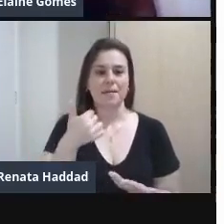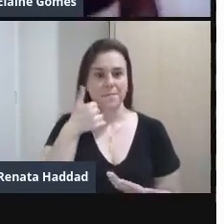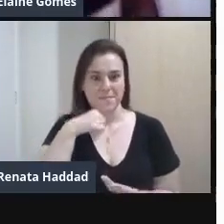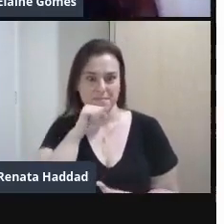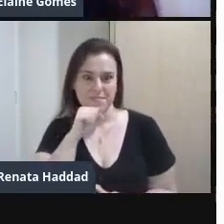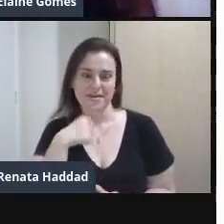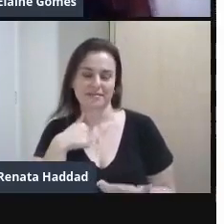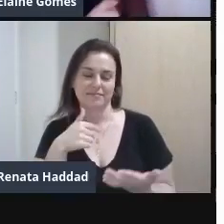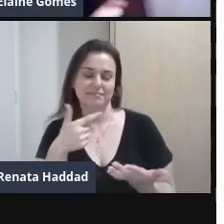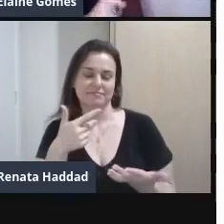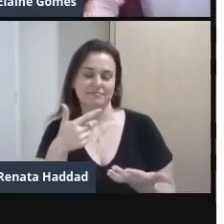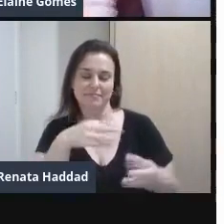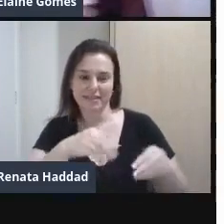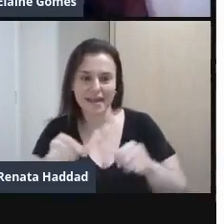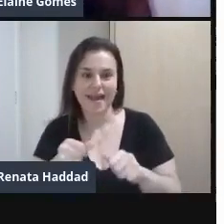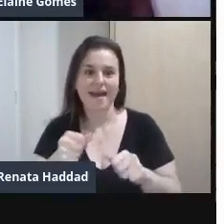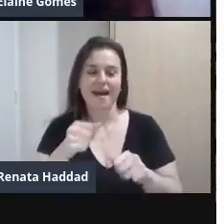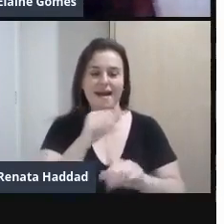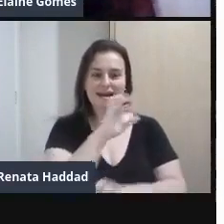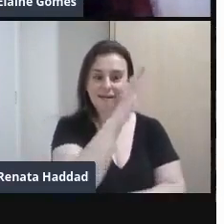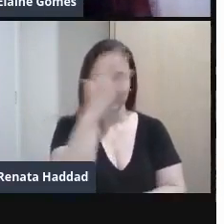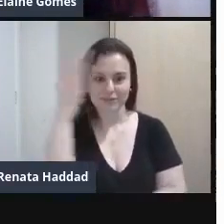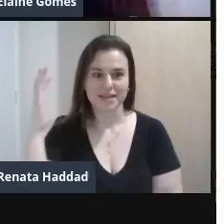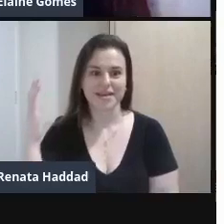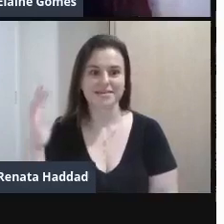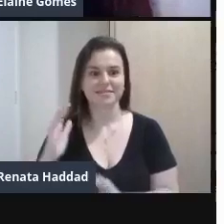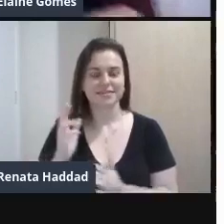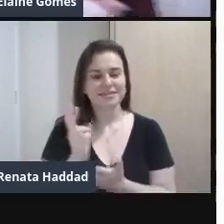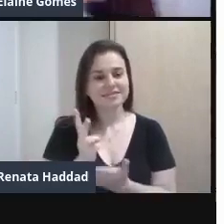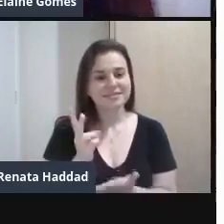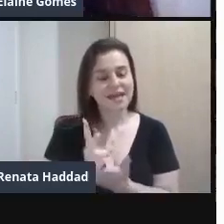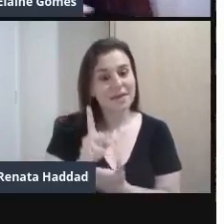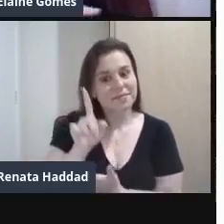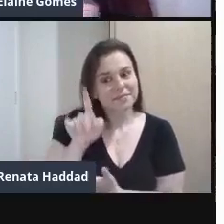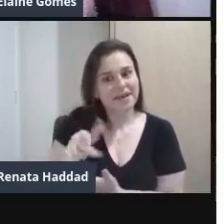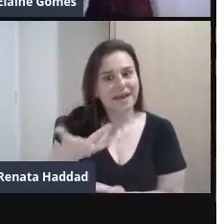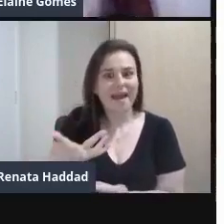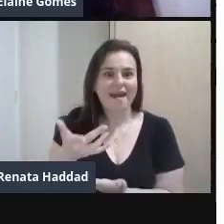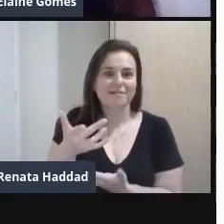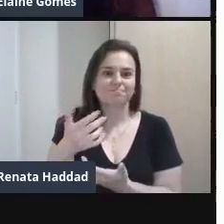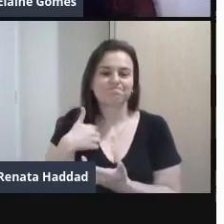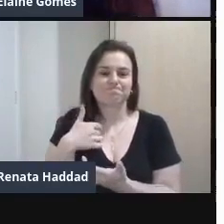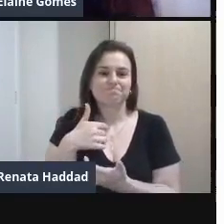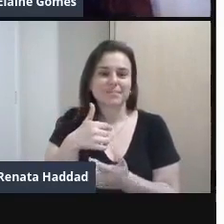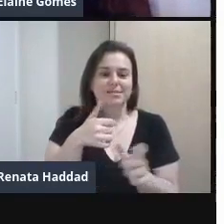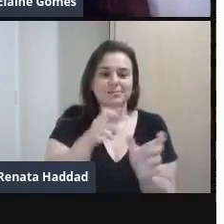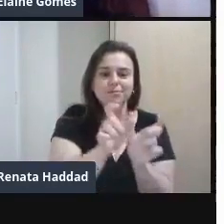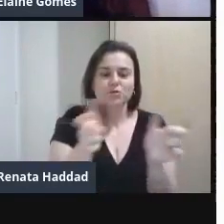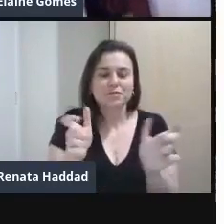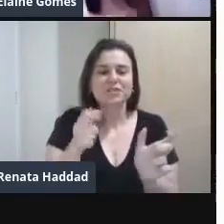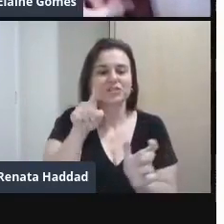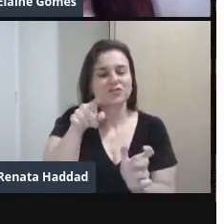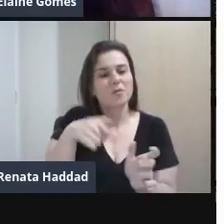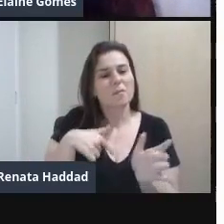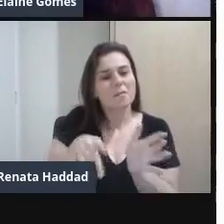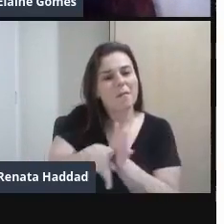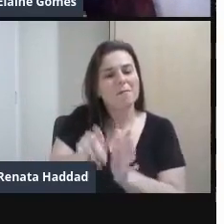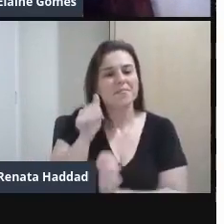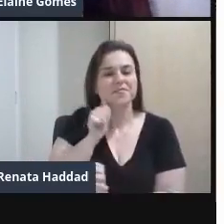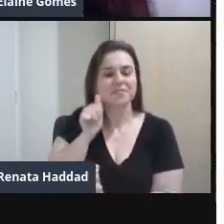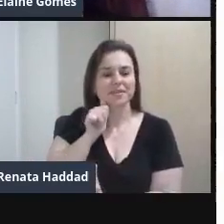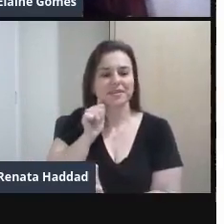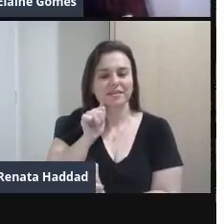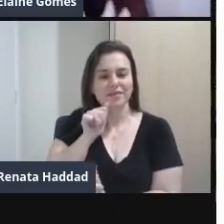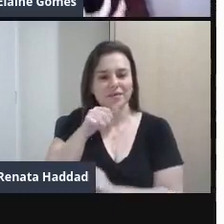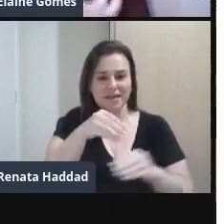pensar A natureza Então são sempre Substantivos femininos Sempre uma relação Feminina E essa terra